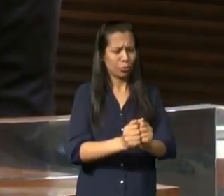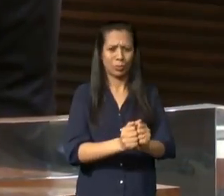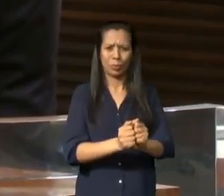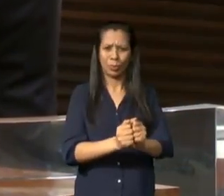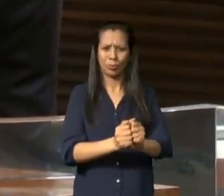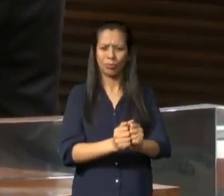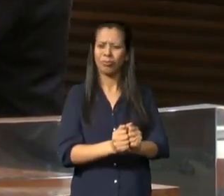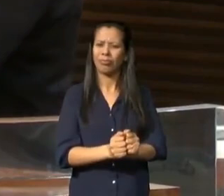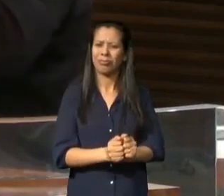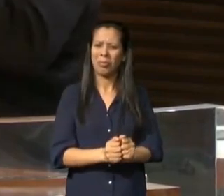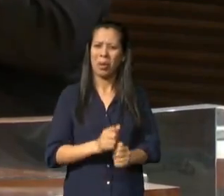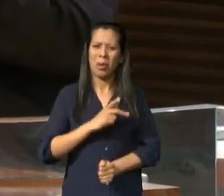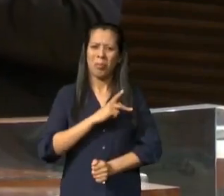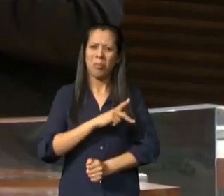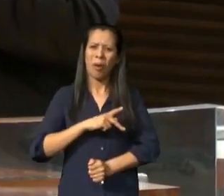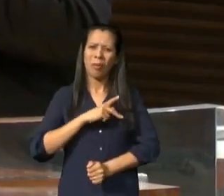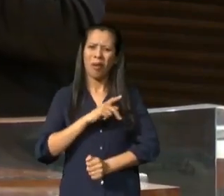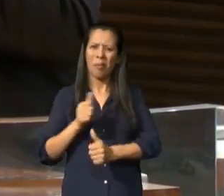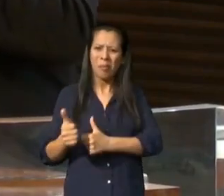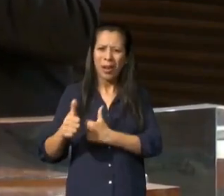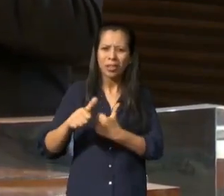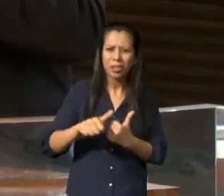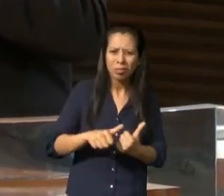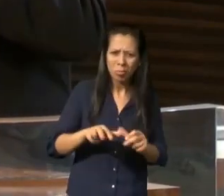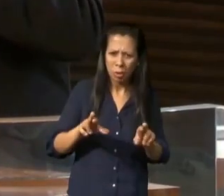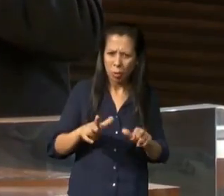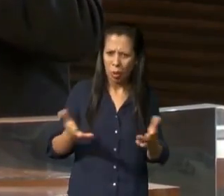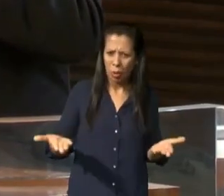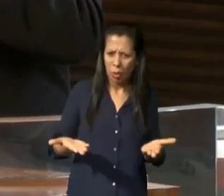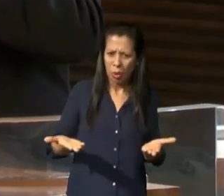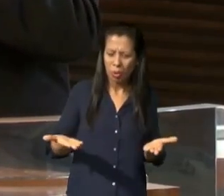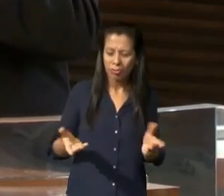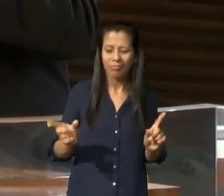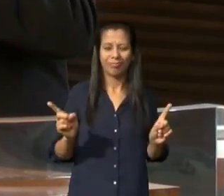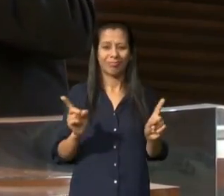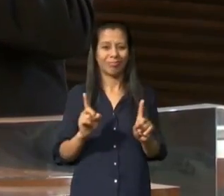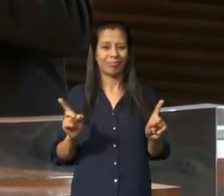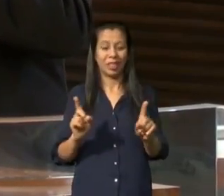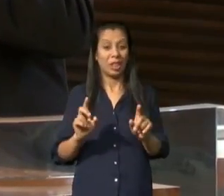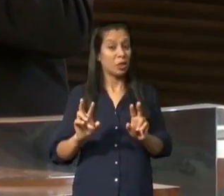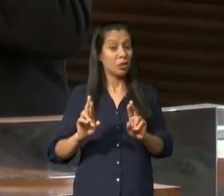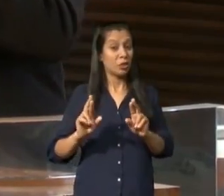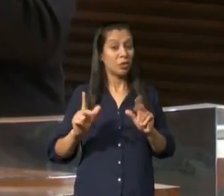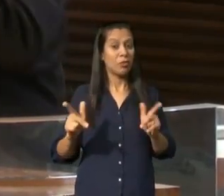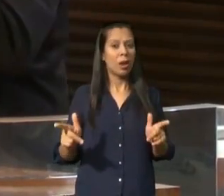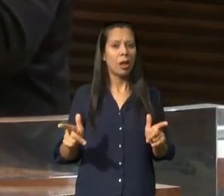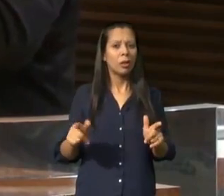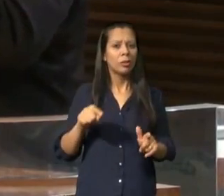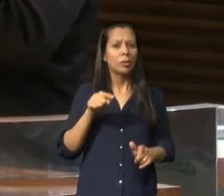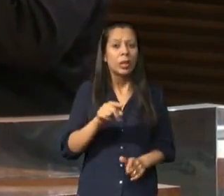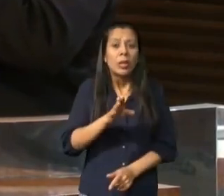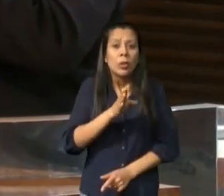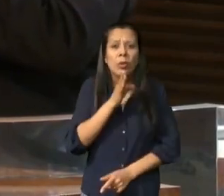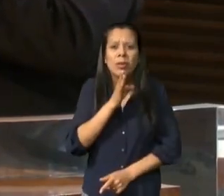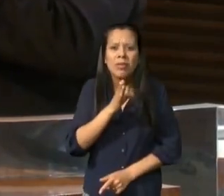batismo que Paulo está falando Paulo está falando no rito do batismo no sentido do conhecimento